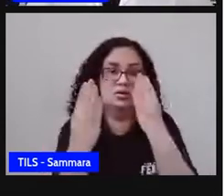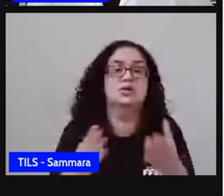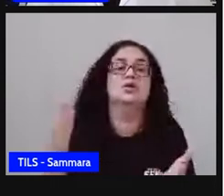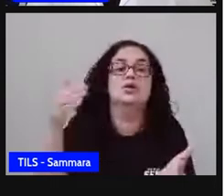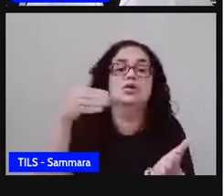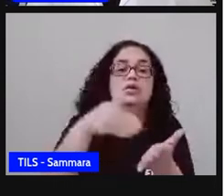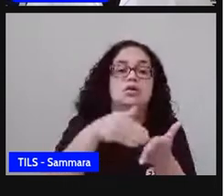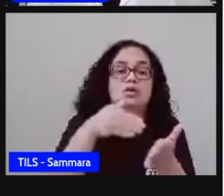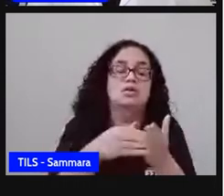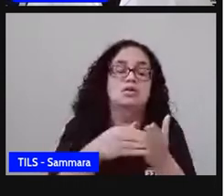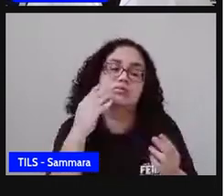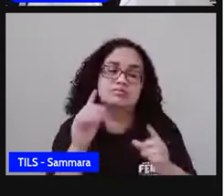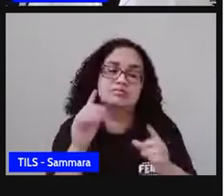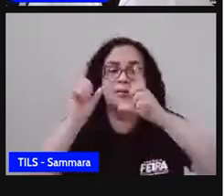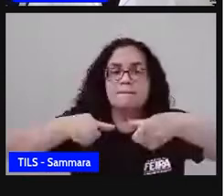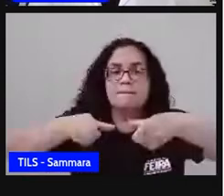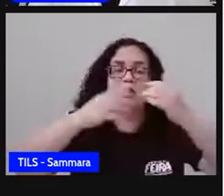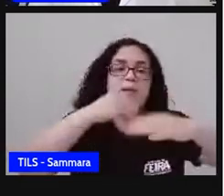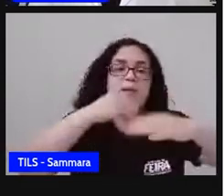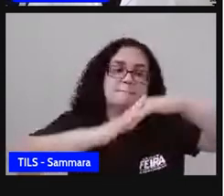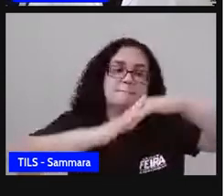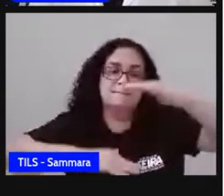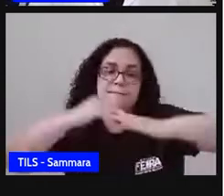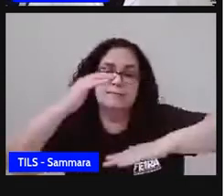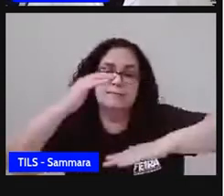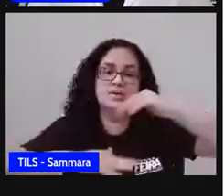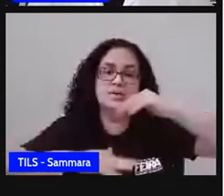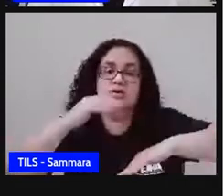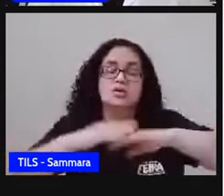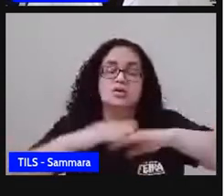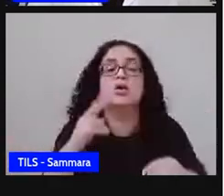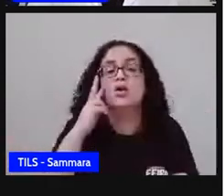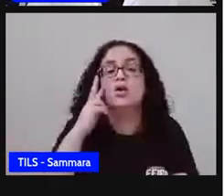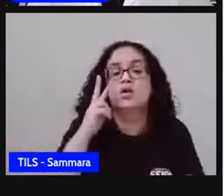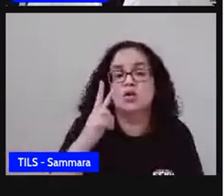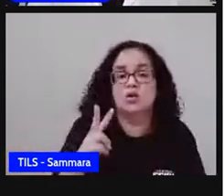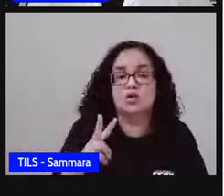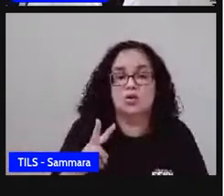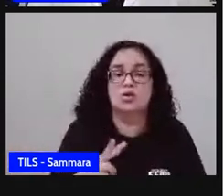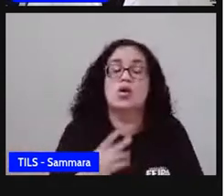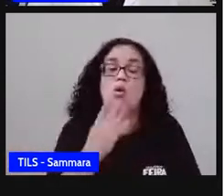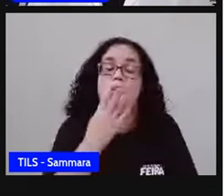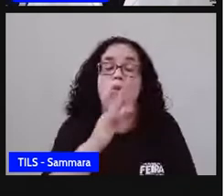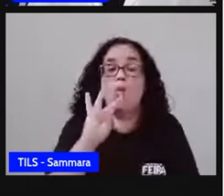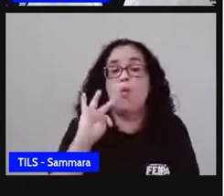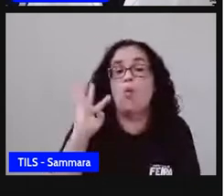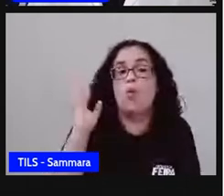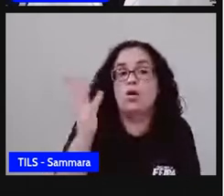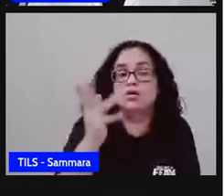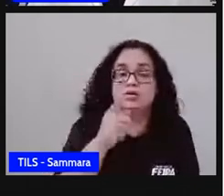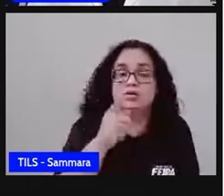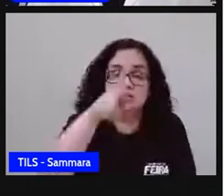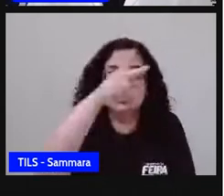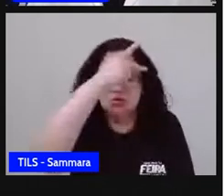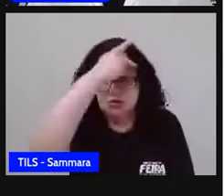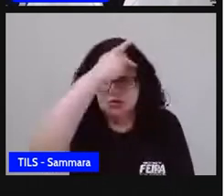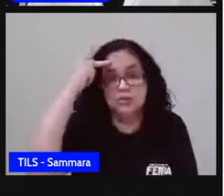ocupação por ocupação, profissão por profissão. Ó, supervisão. Ó, olha a quantidade de pessoas